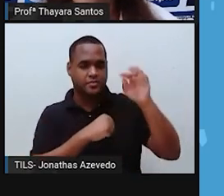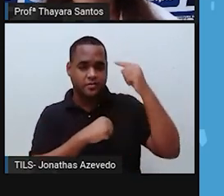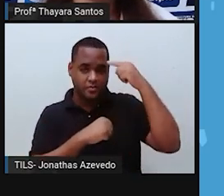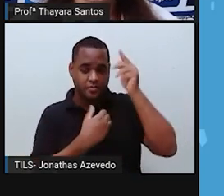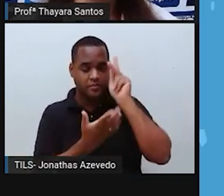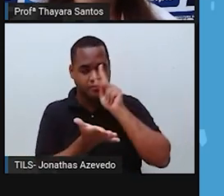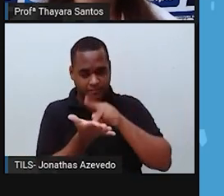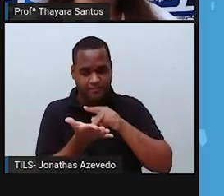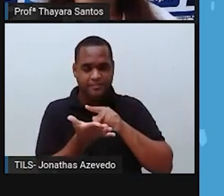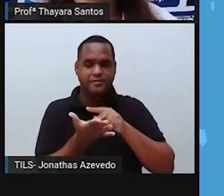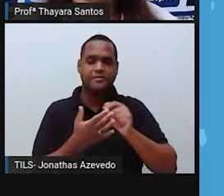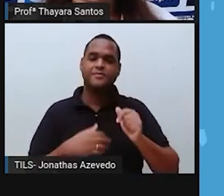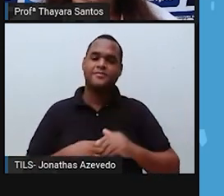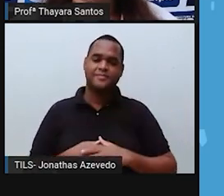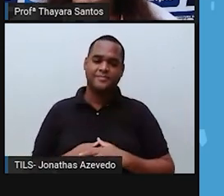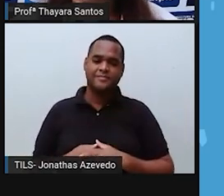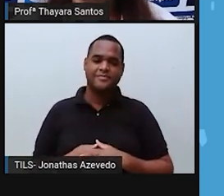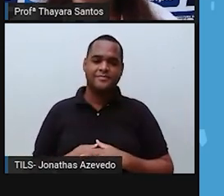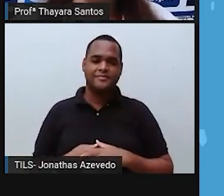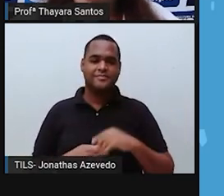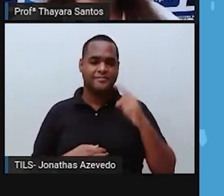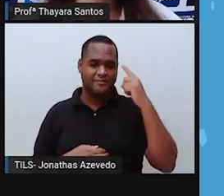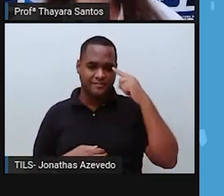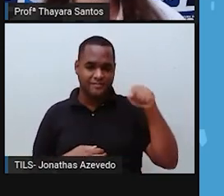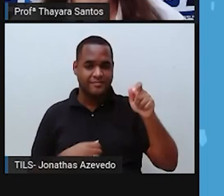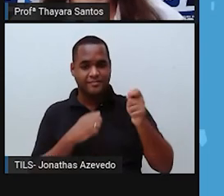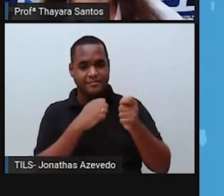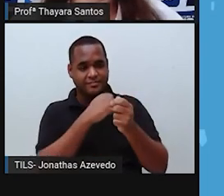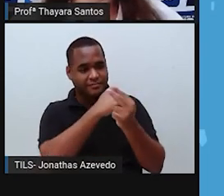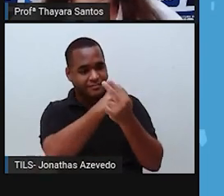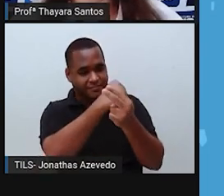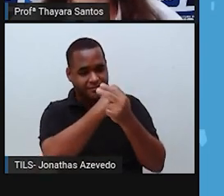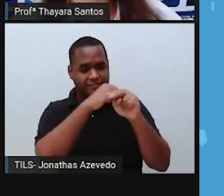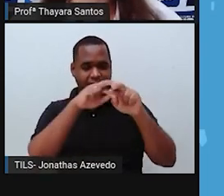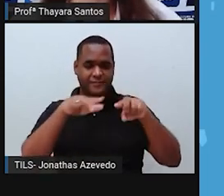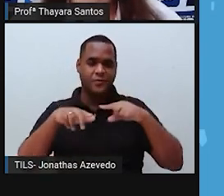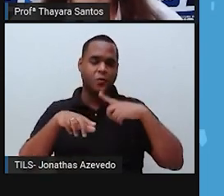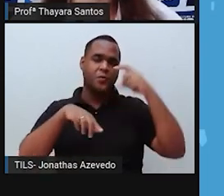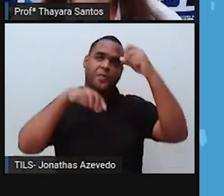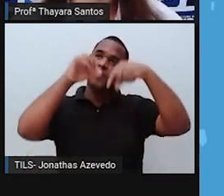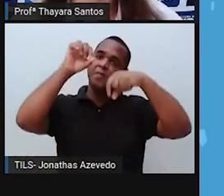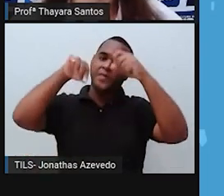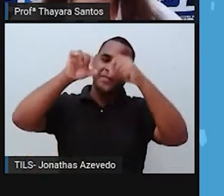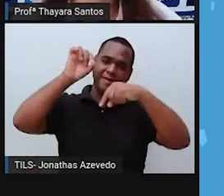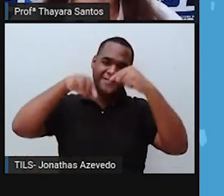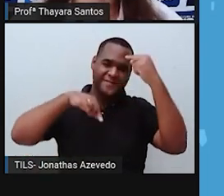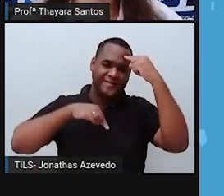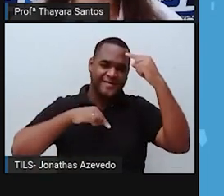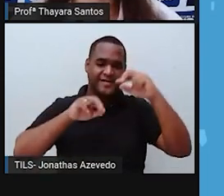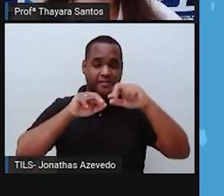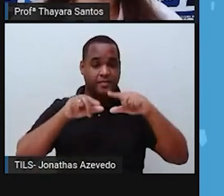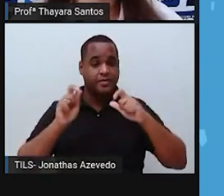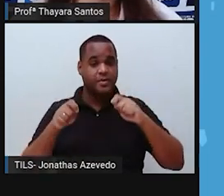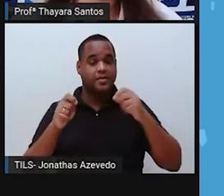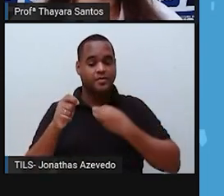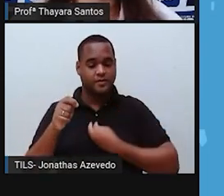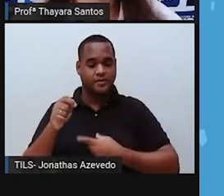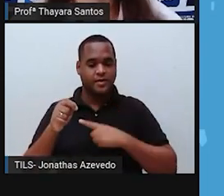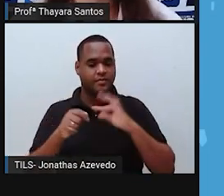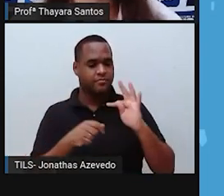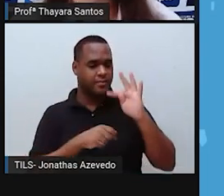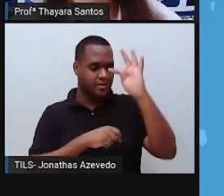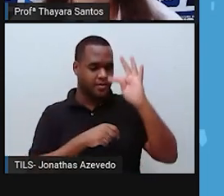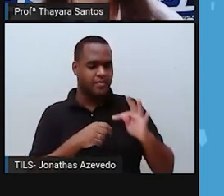afirmação é verdadeira, sim. E além de proteger contra os impactos de outros corpos celestes, como a gente já falou, ela mantém o nosso planeta numa